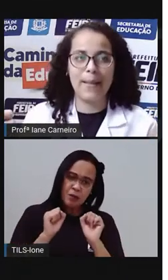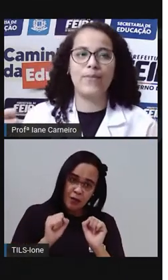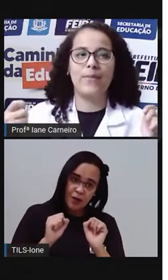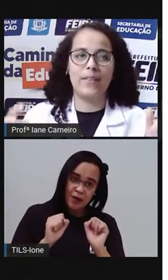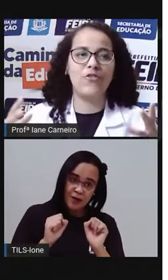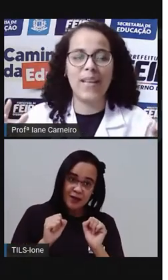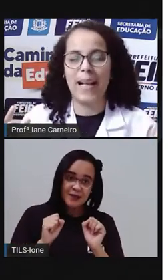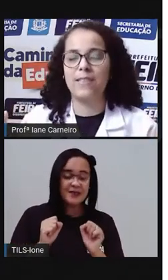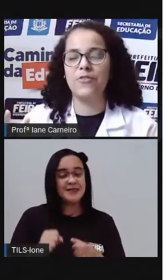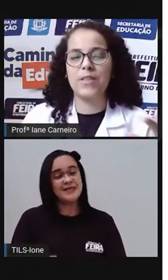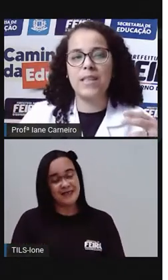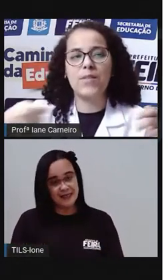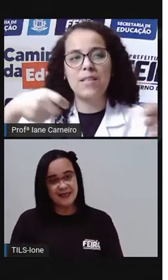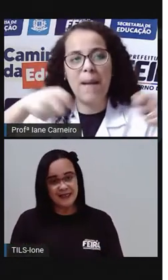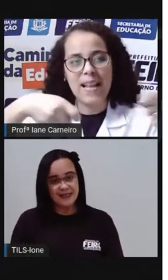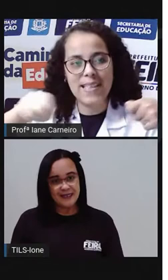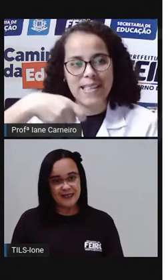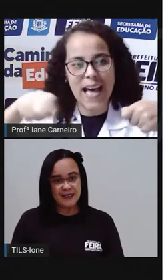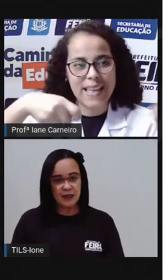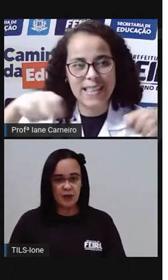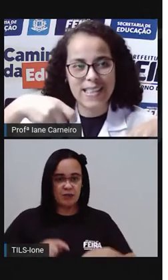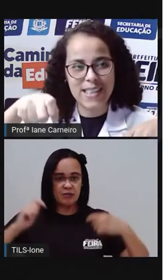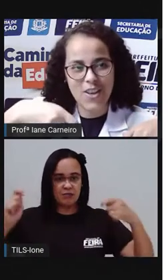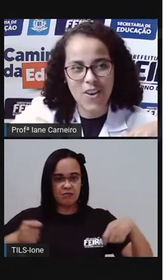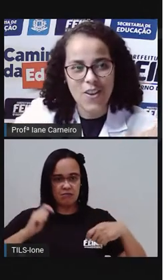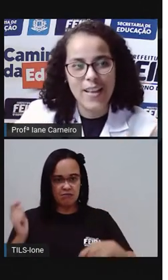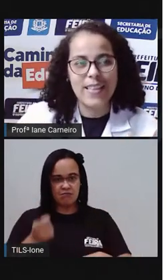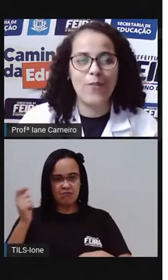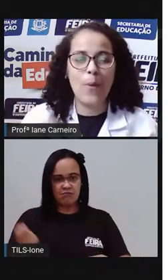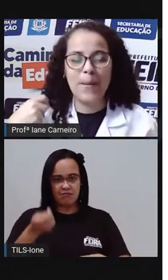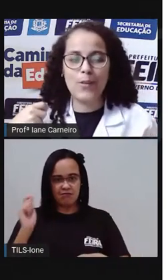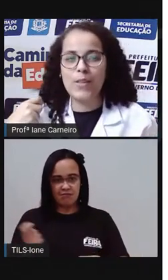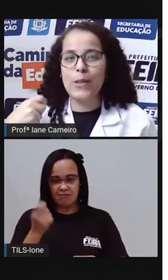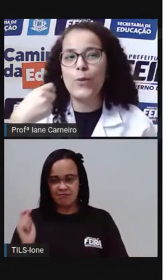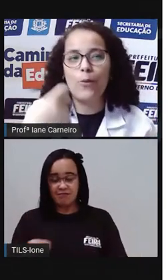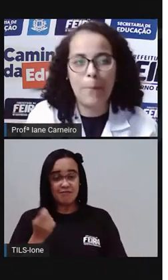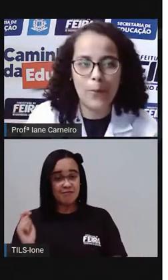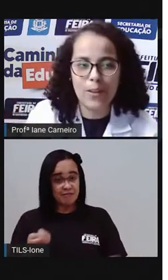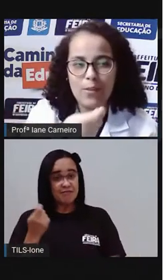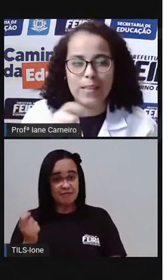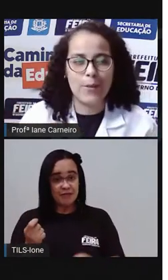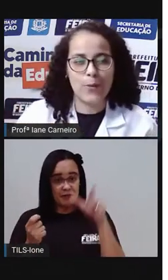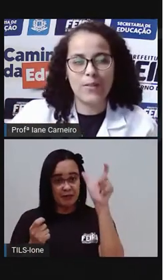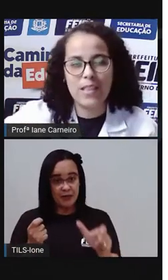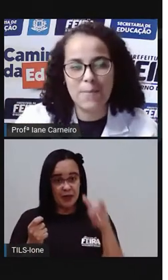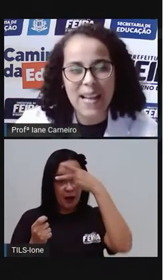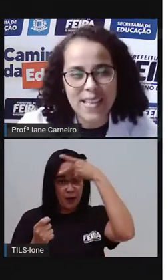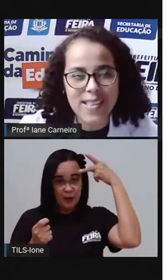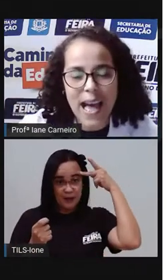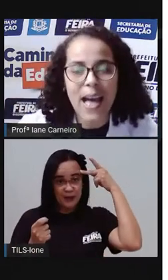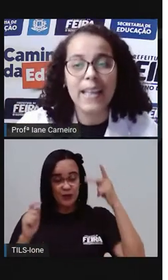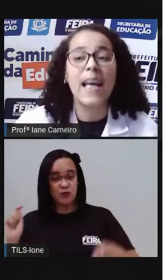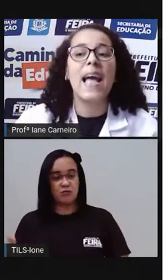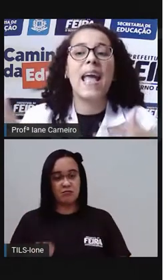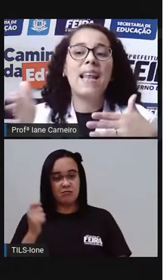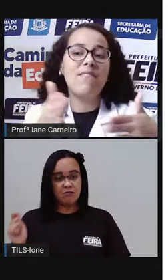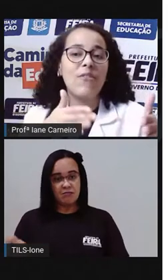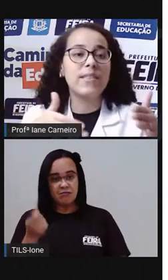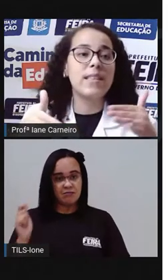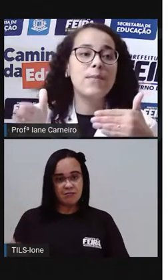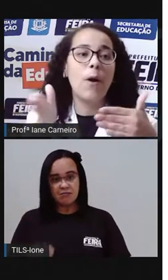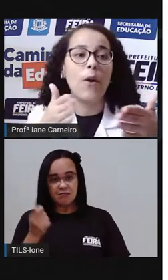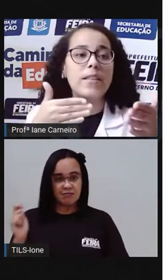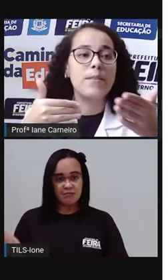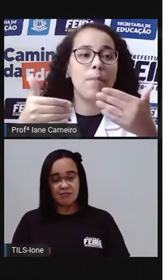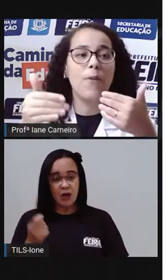corda aí perto, que estiver na casa de vocês, se vocês balançarem assim, uma pessoa segura numa ponta e você em outra, e vocês balançarem, ela vai